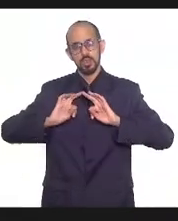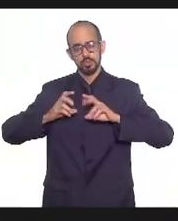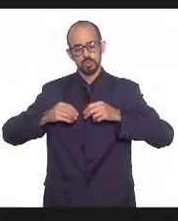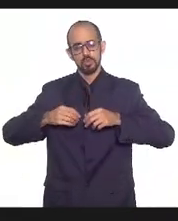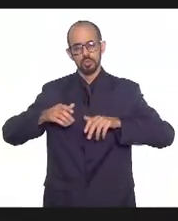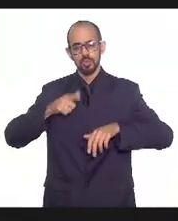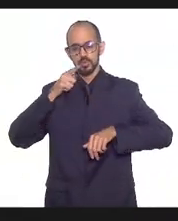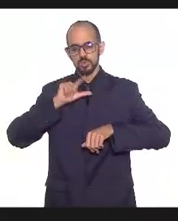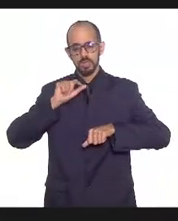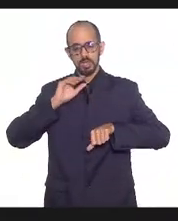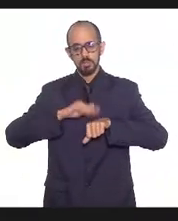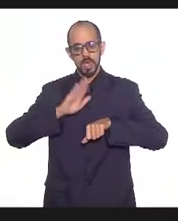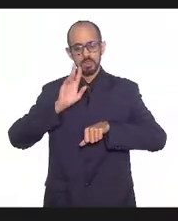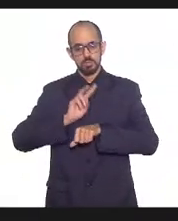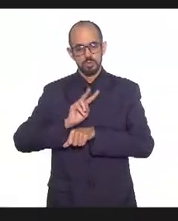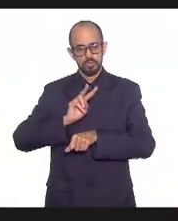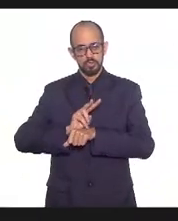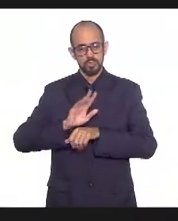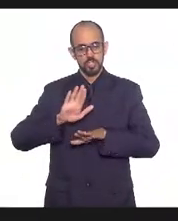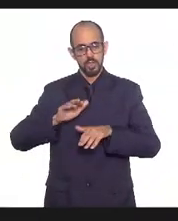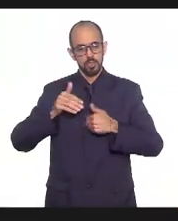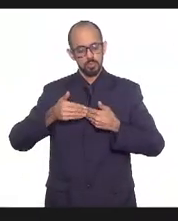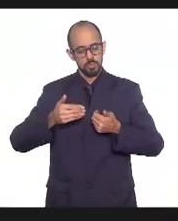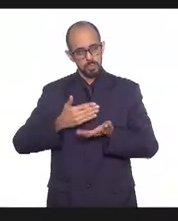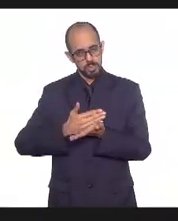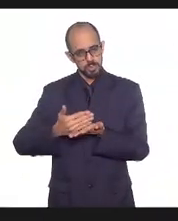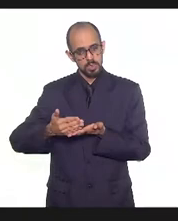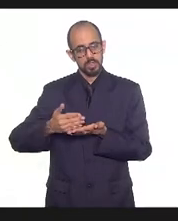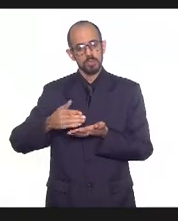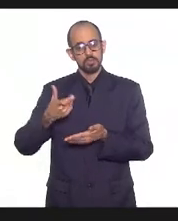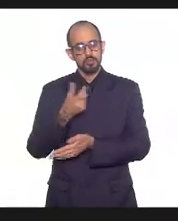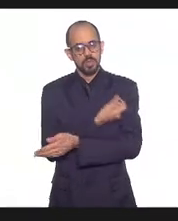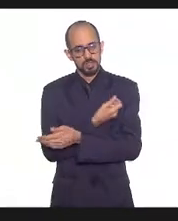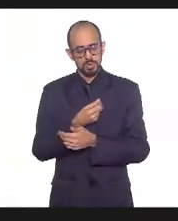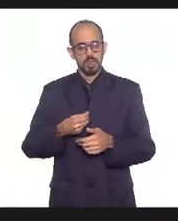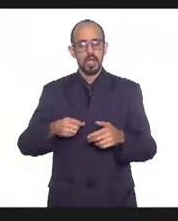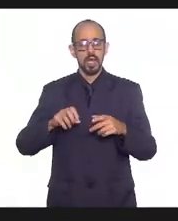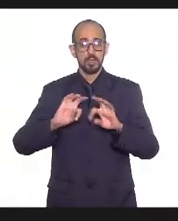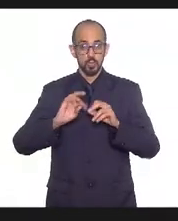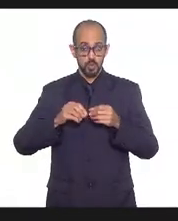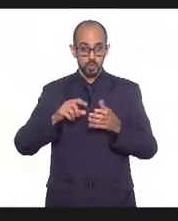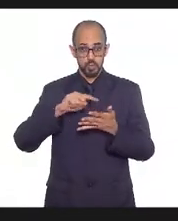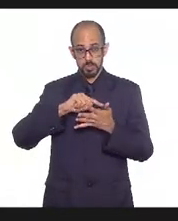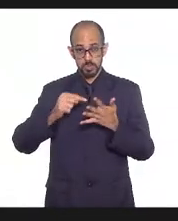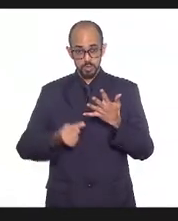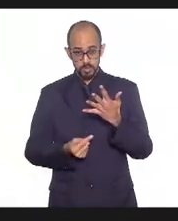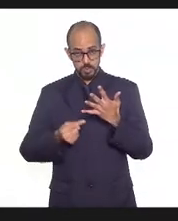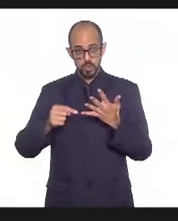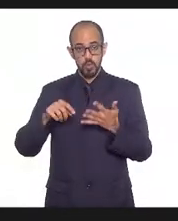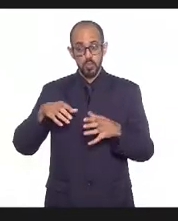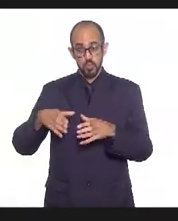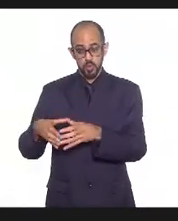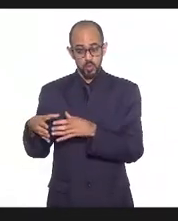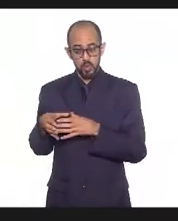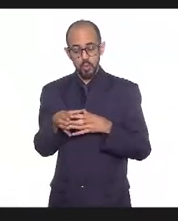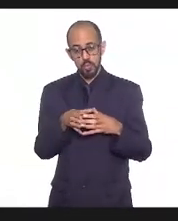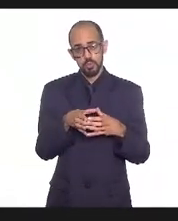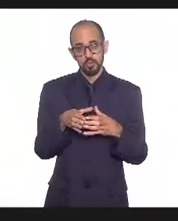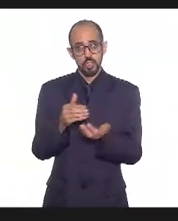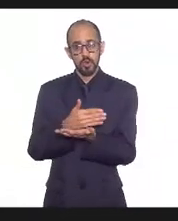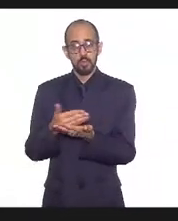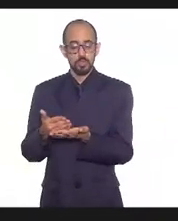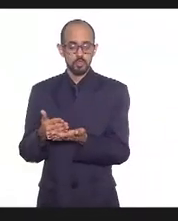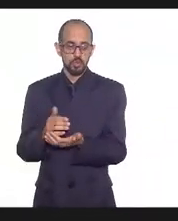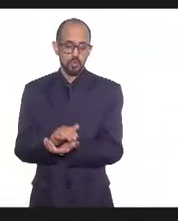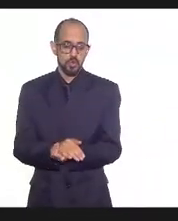então já começamos a vacinar os petroleiros já começamos a vacinar os motoristas já começamos a chegar nesses grupos que o programa